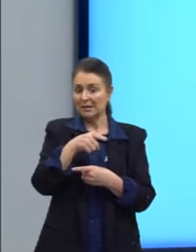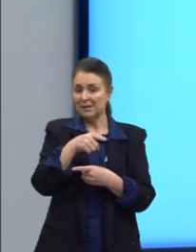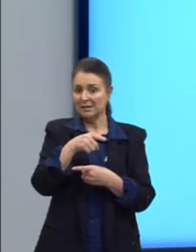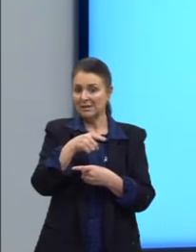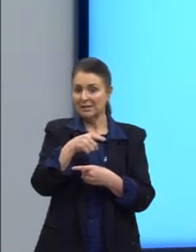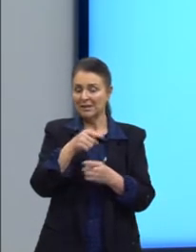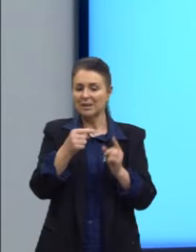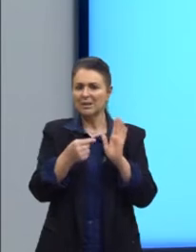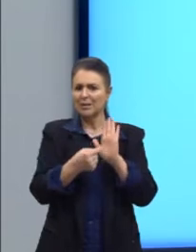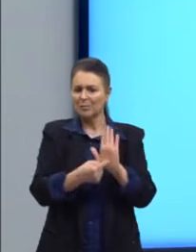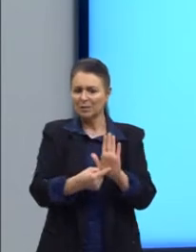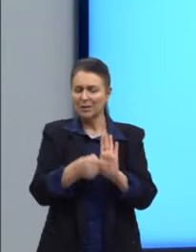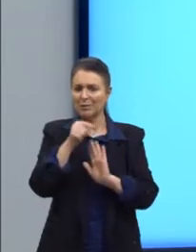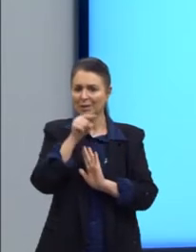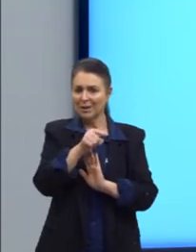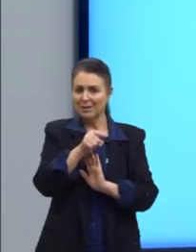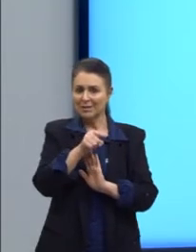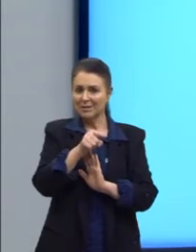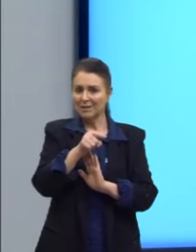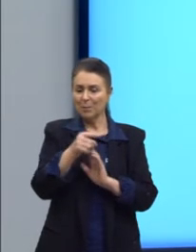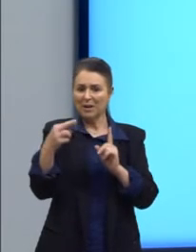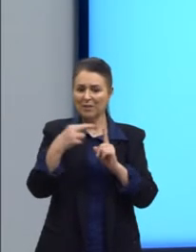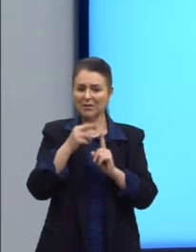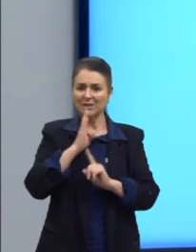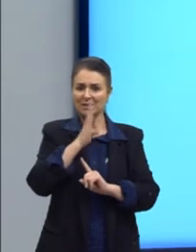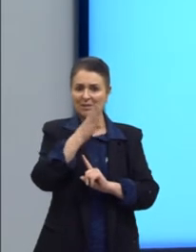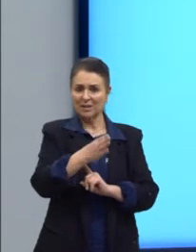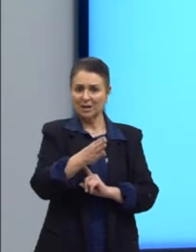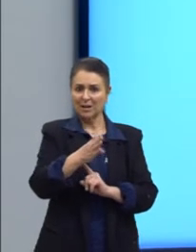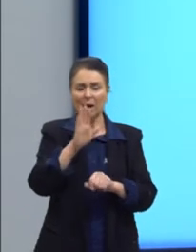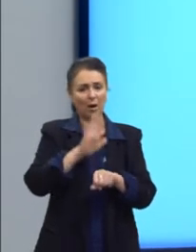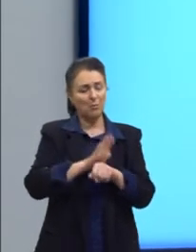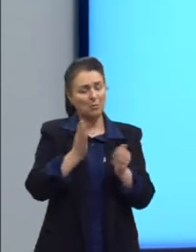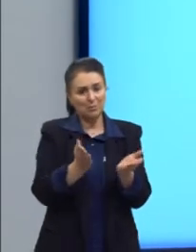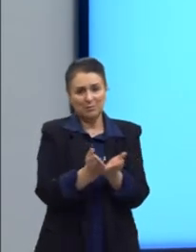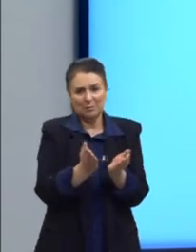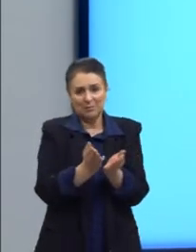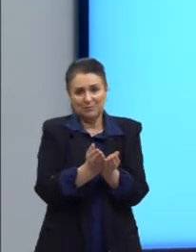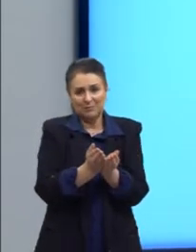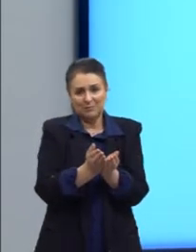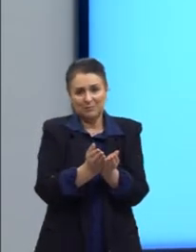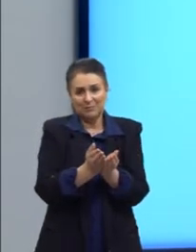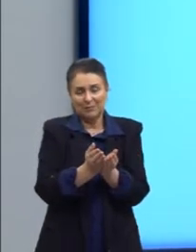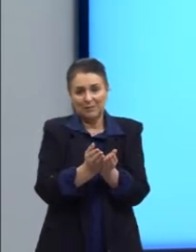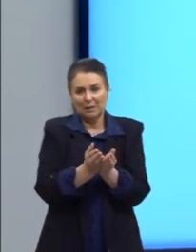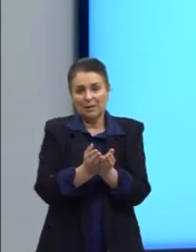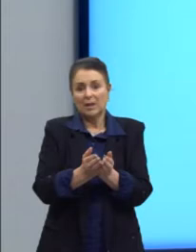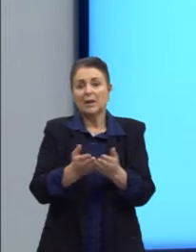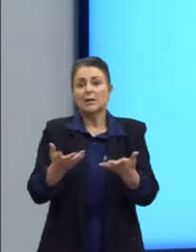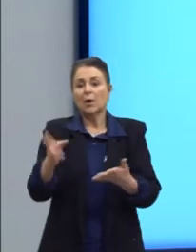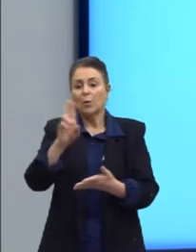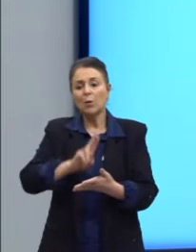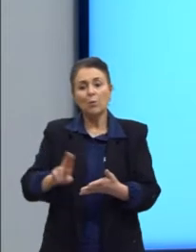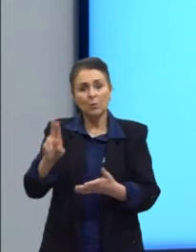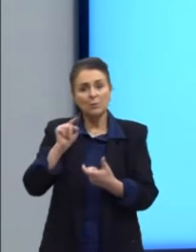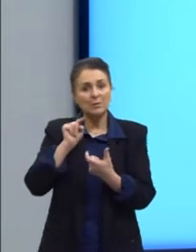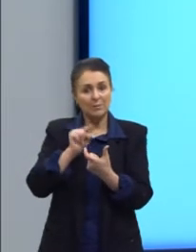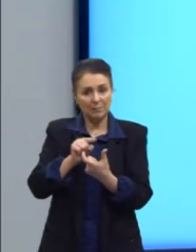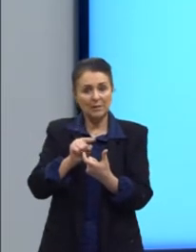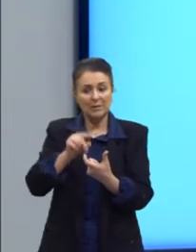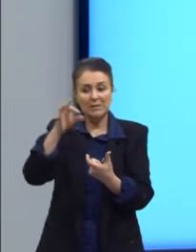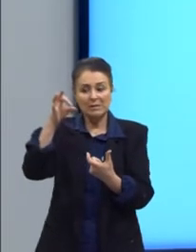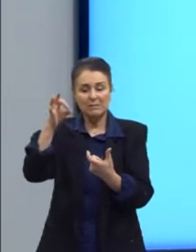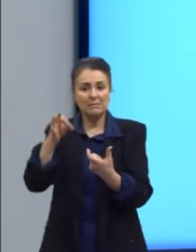referência imediata e direta aos menos favorecidos. Então, eu me valho dessas palavras que